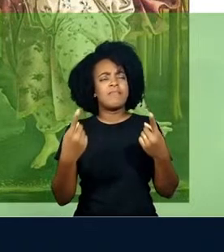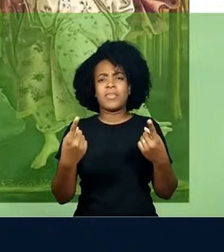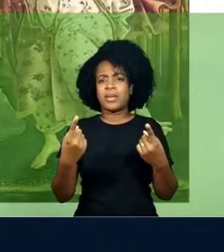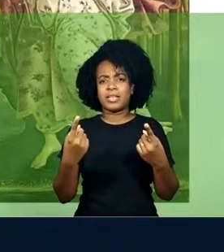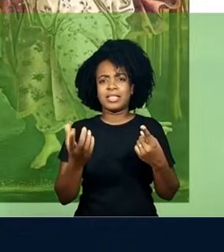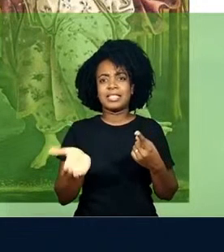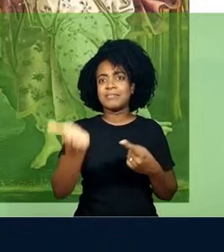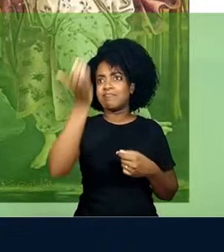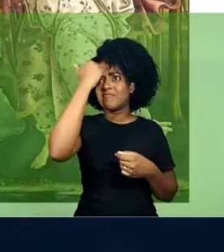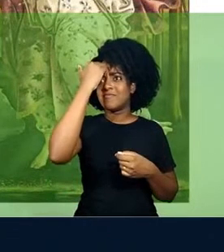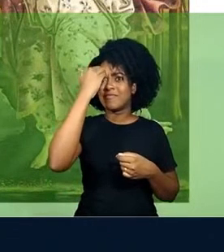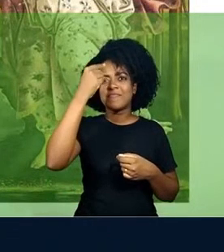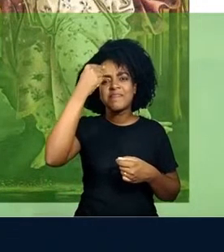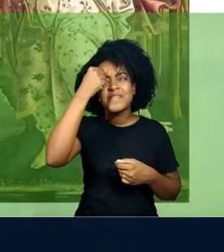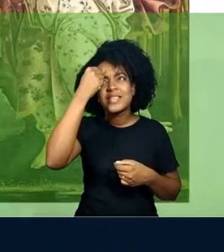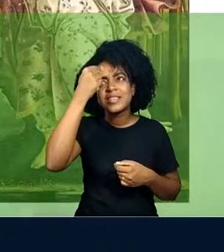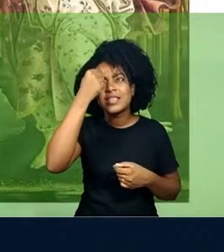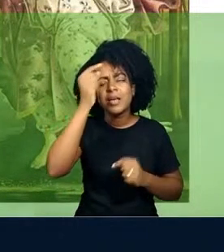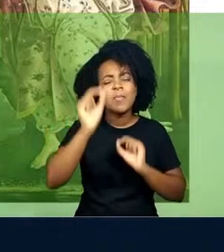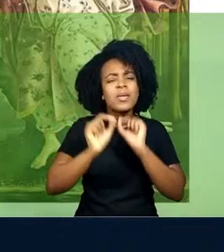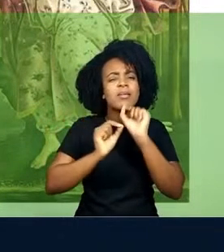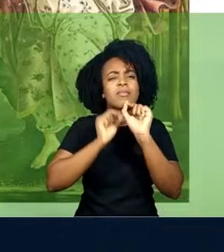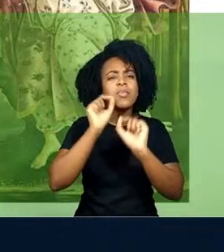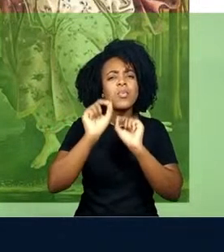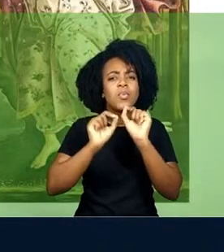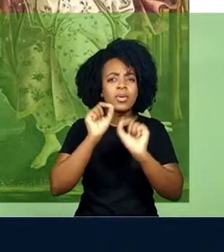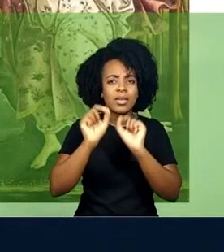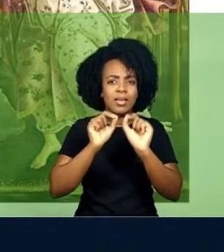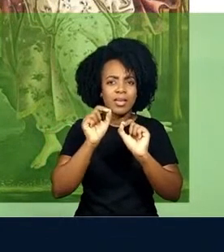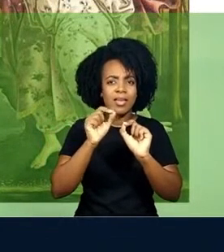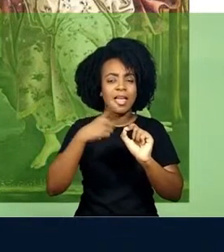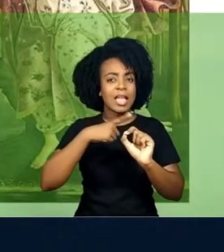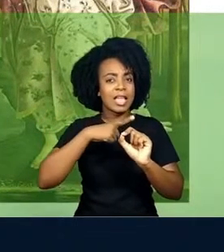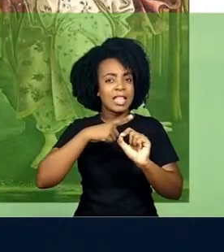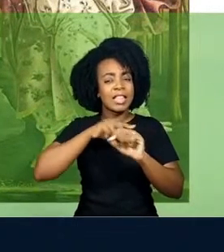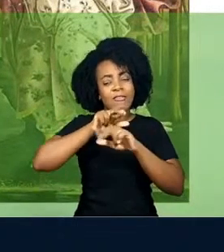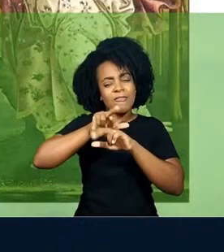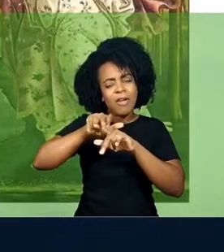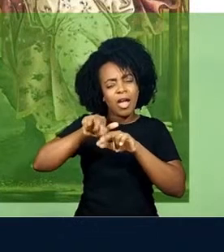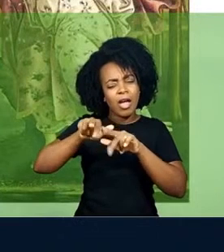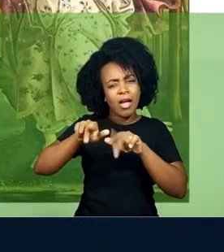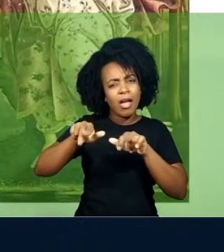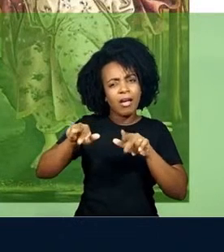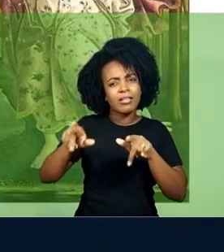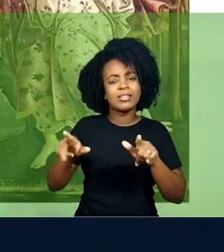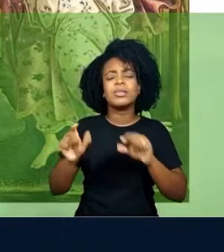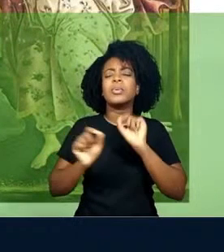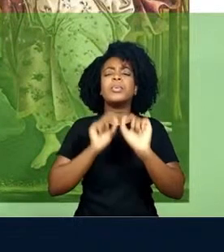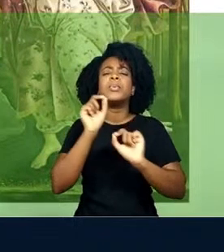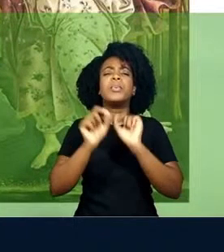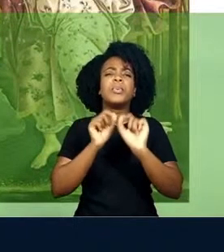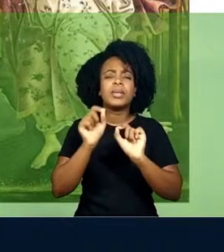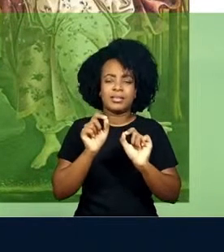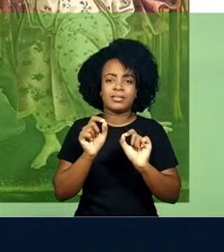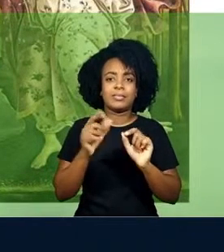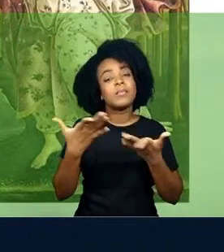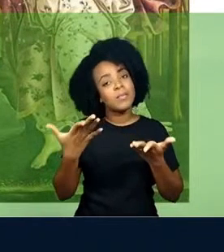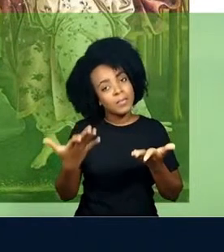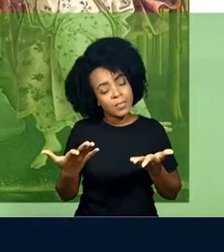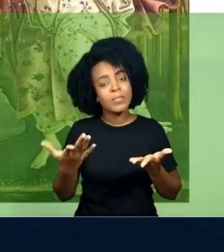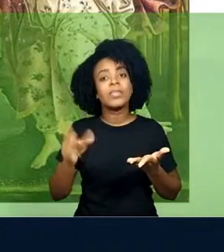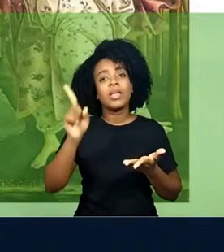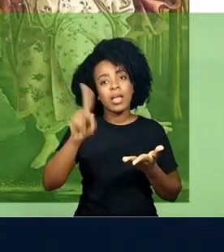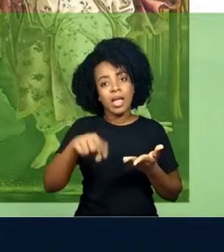há por trás do pensar do que eu penso, que outras superfícies são contaminadas e contadas nessa relação.